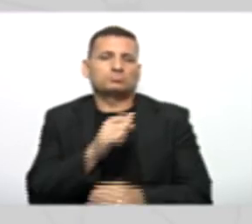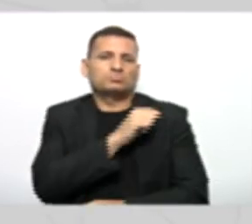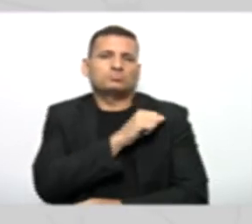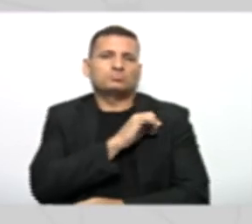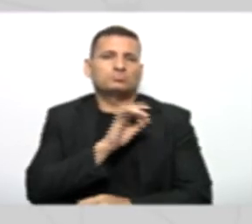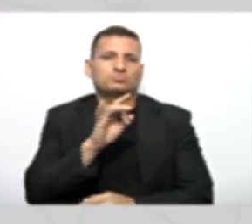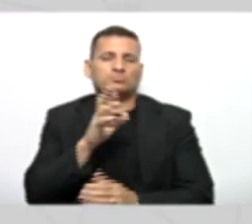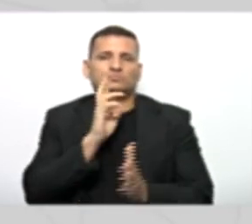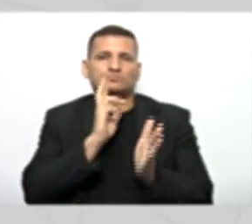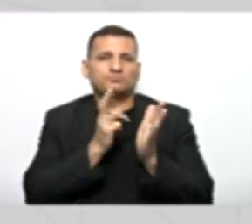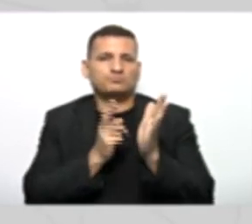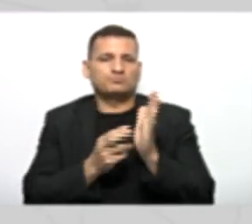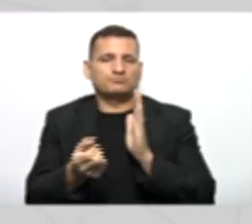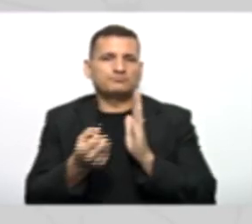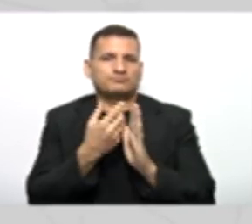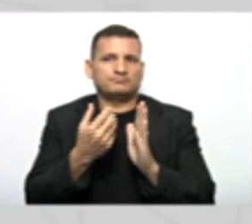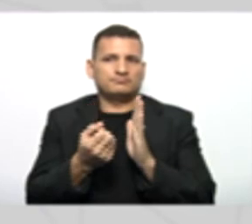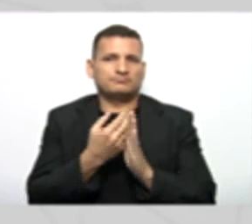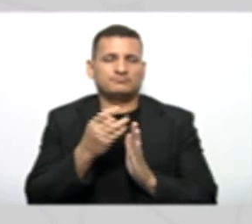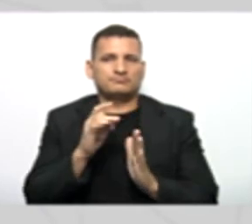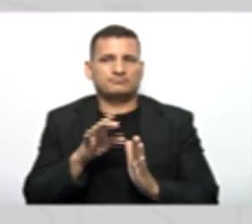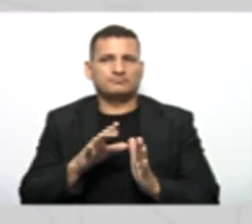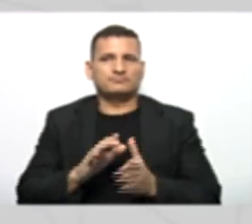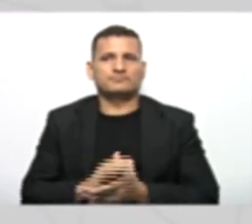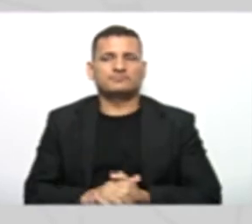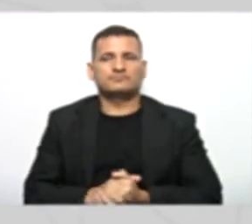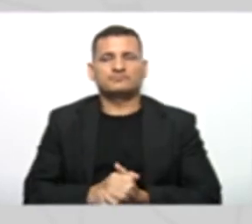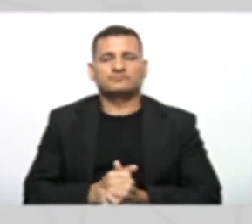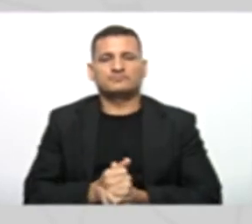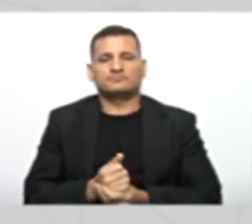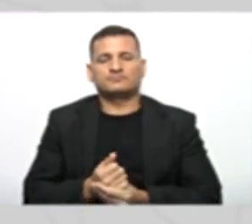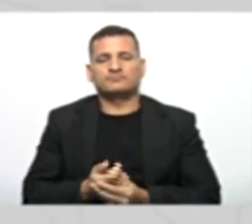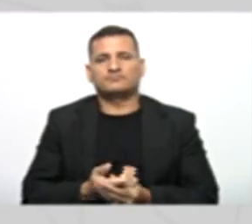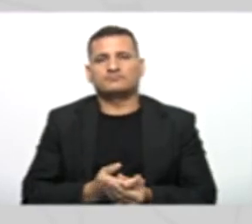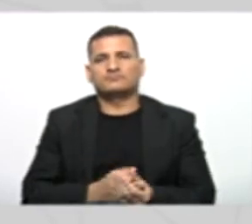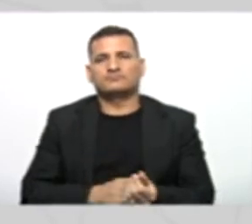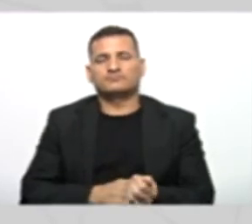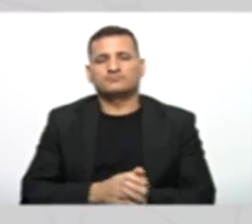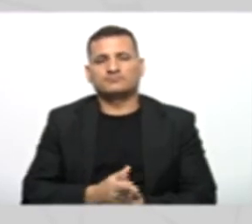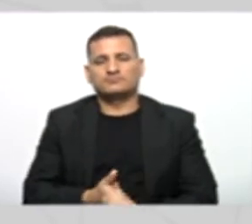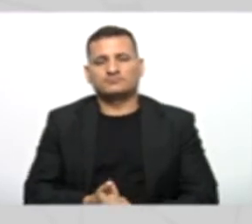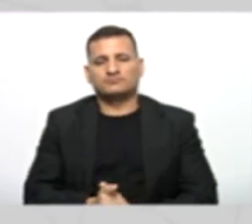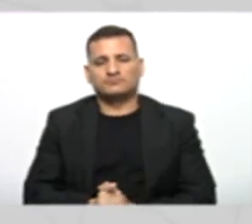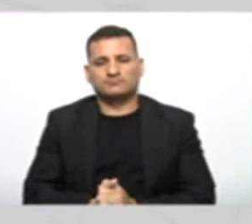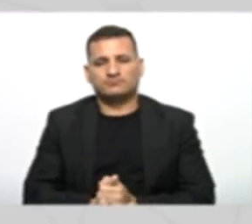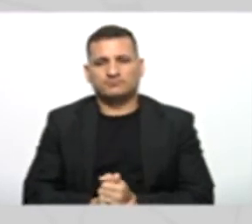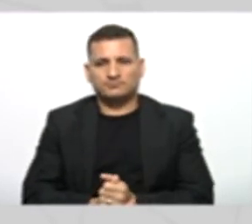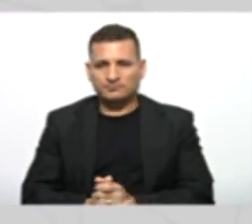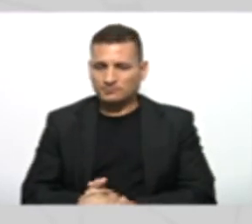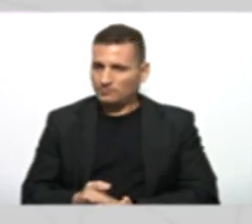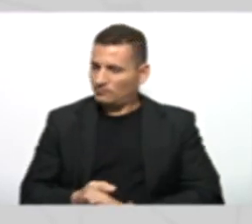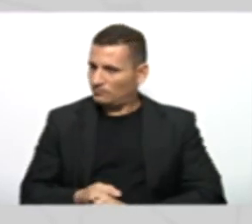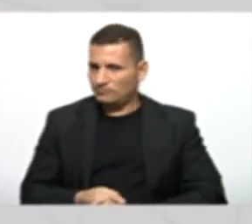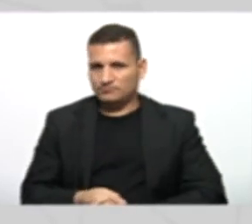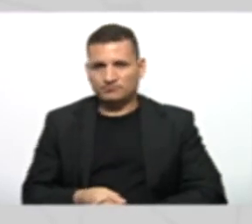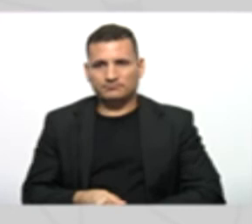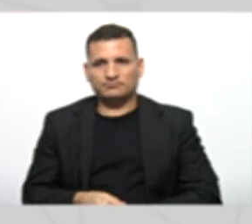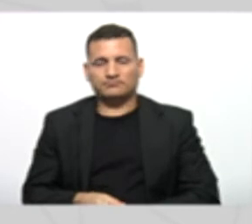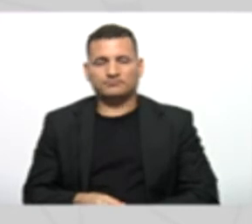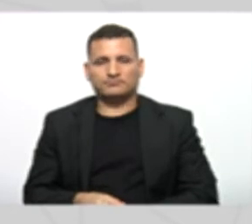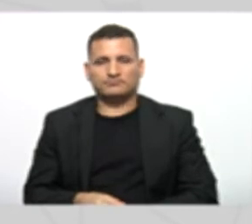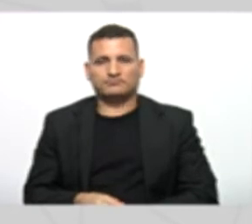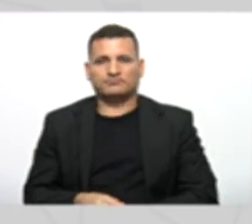polimorfismo Daqui a pouco A gente discute Sobre elas Eu acredito Que a gente consegue Debater isso Daí Certo?